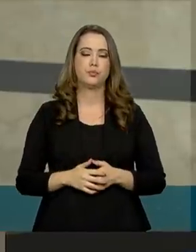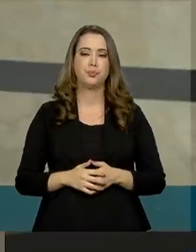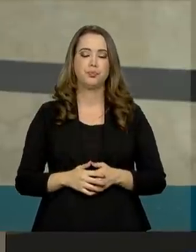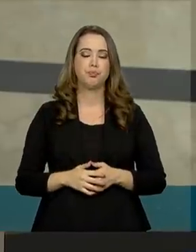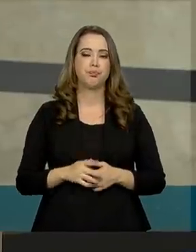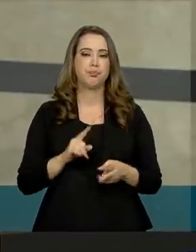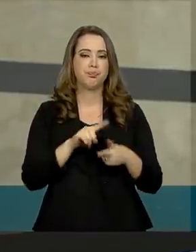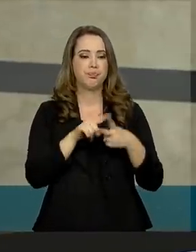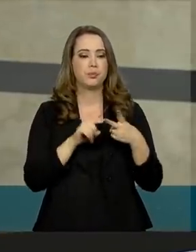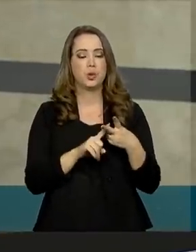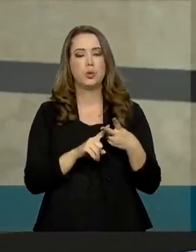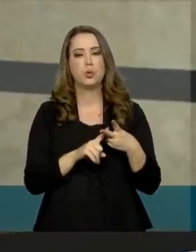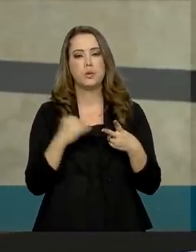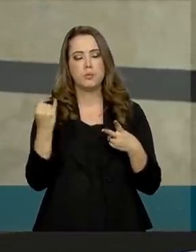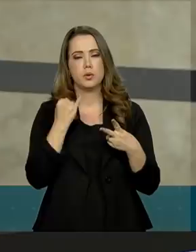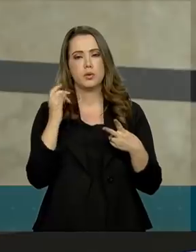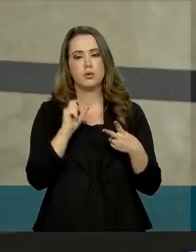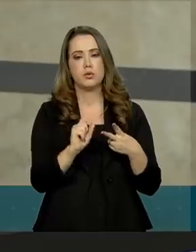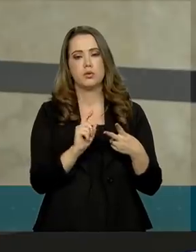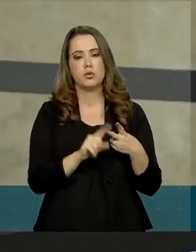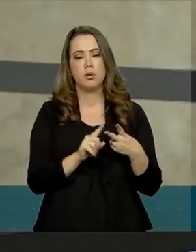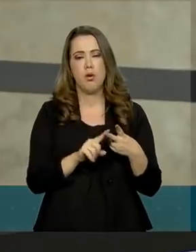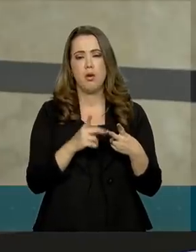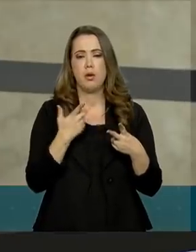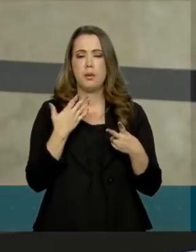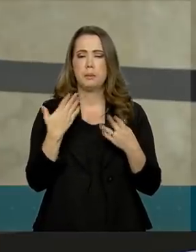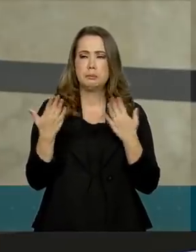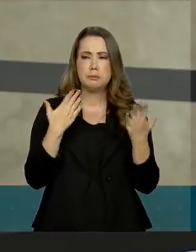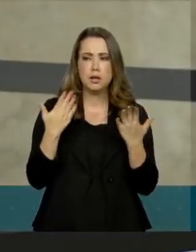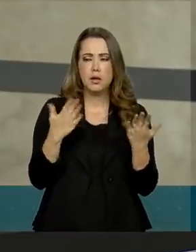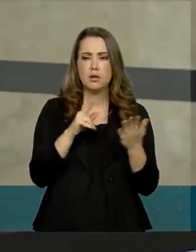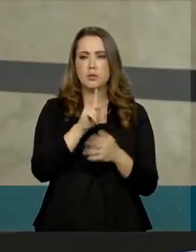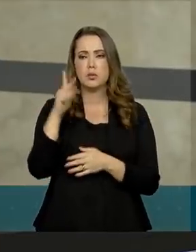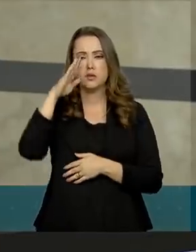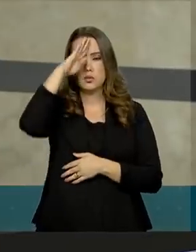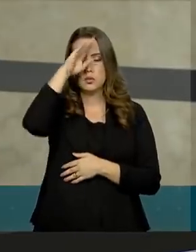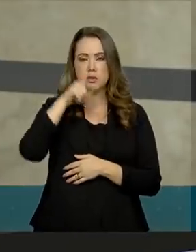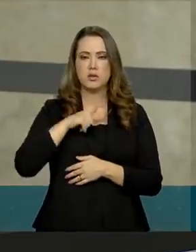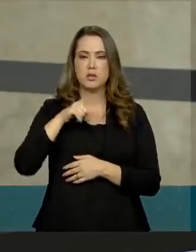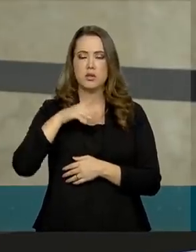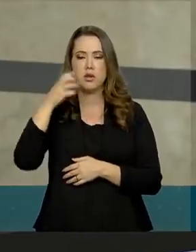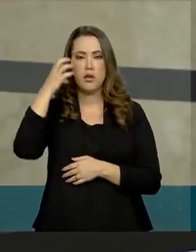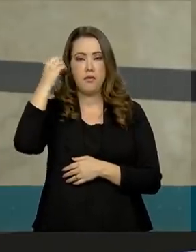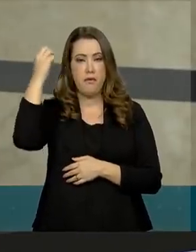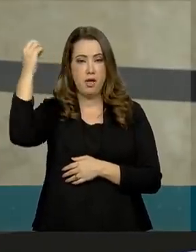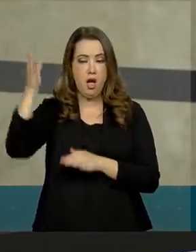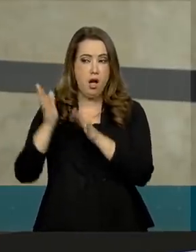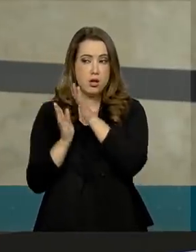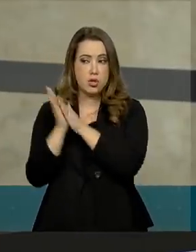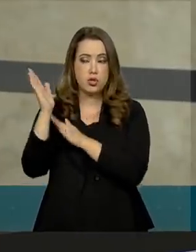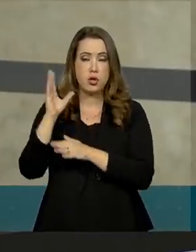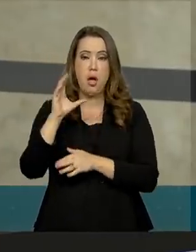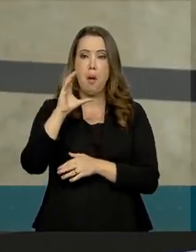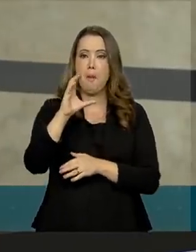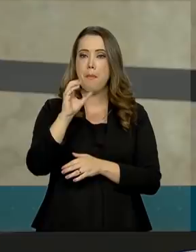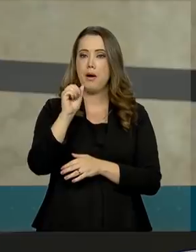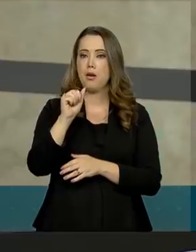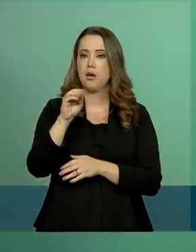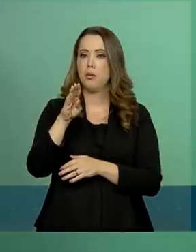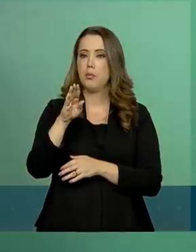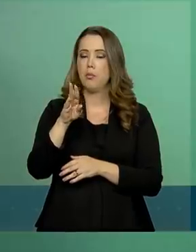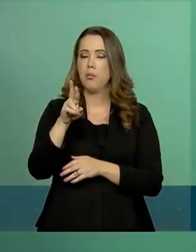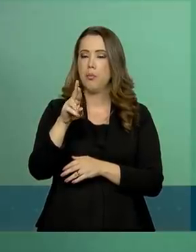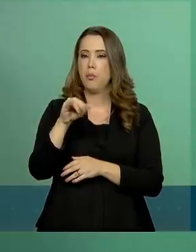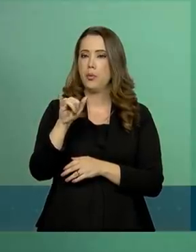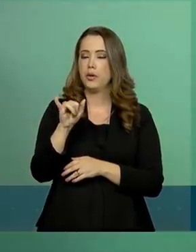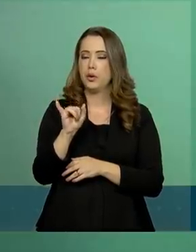coisas pontuais, parece que o presidente tem uma agenda, uma viagem prevista para Camboriú na quinta, né? Sim, vai a